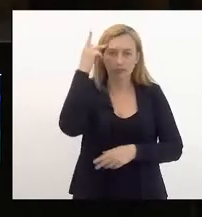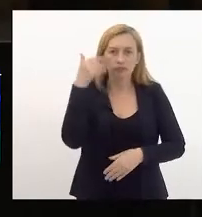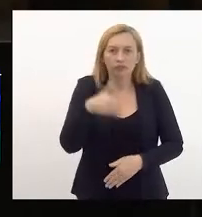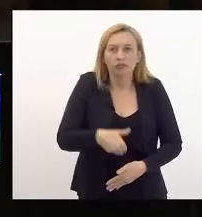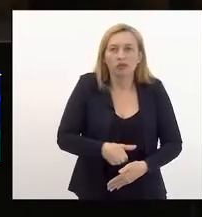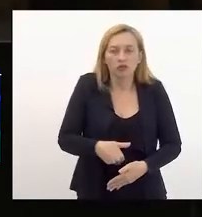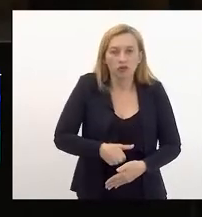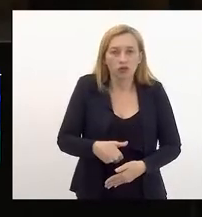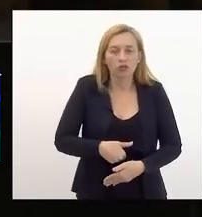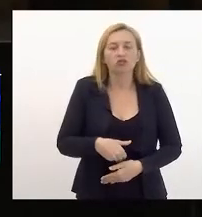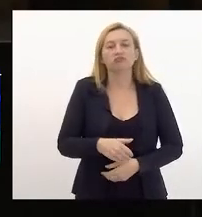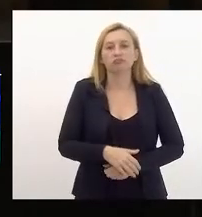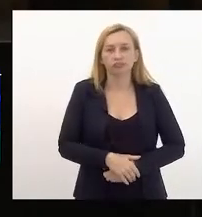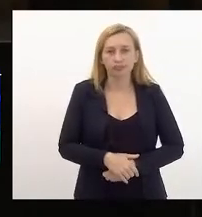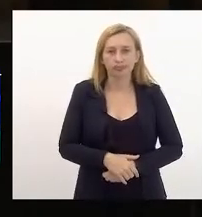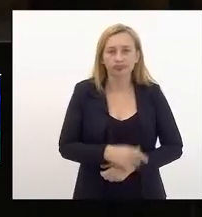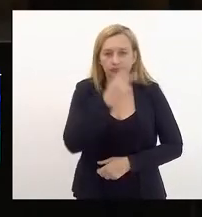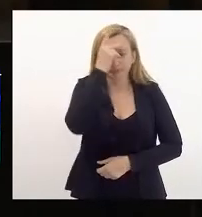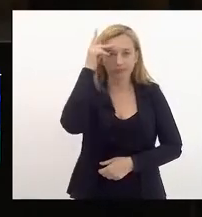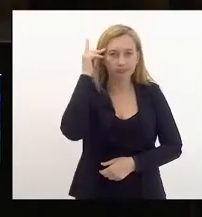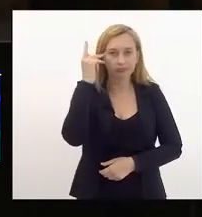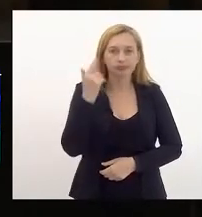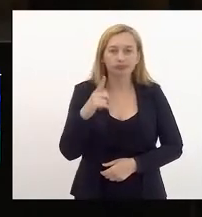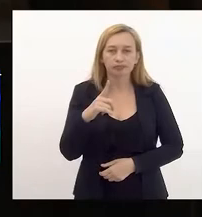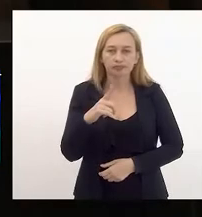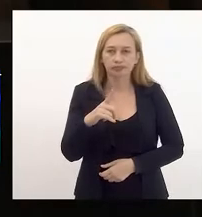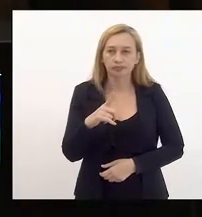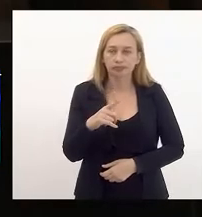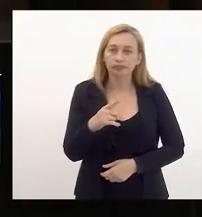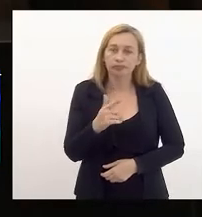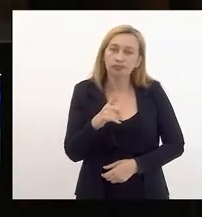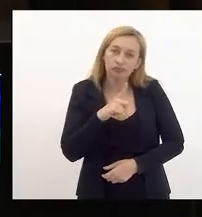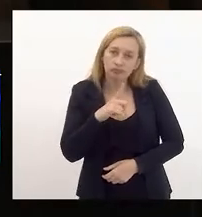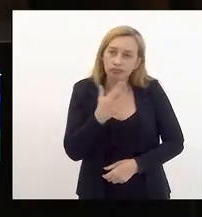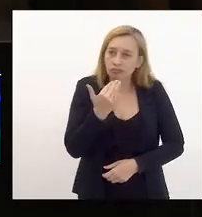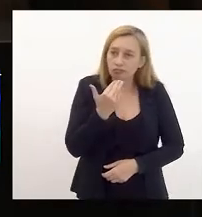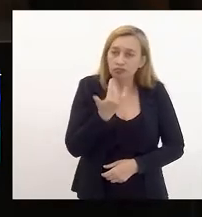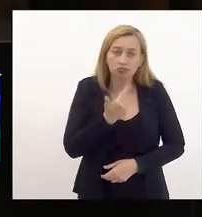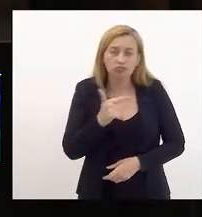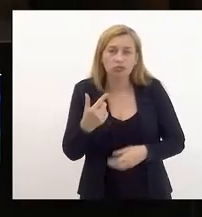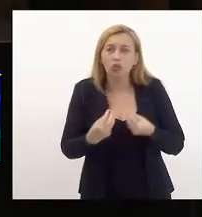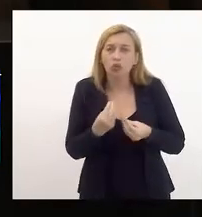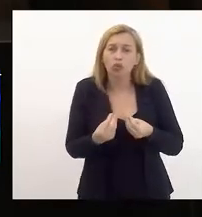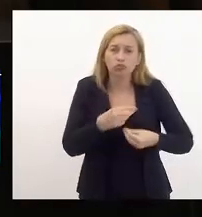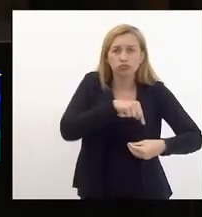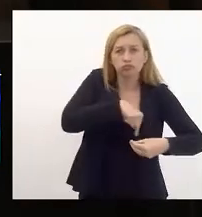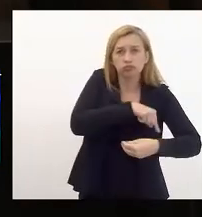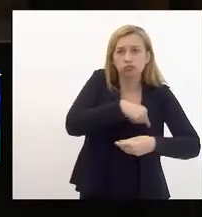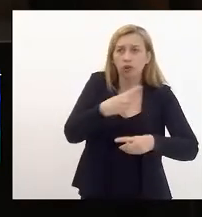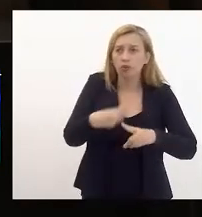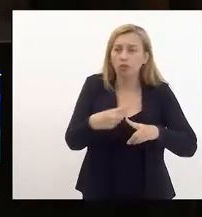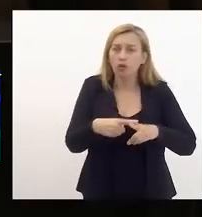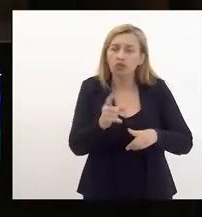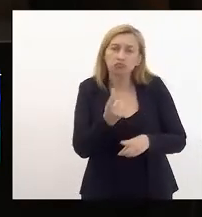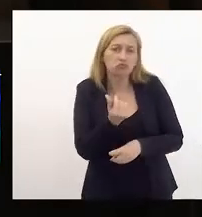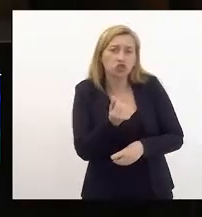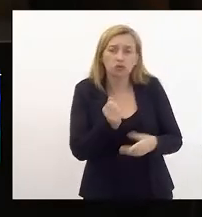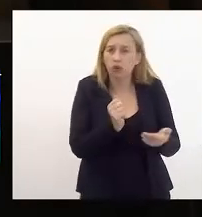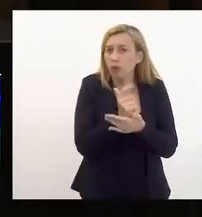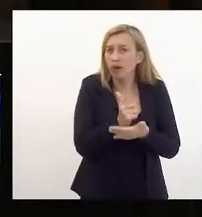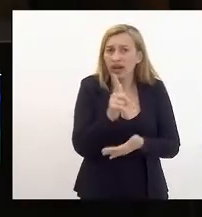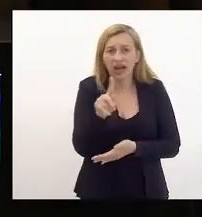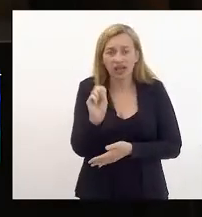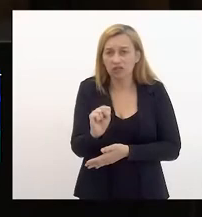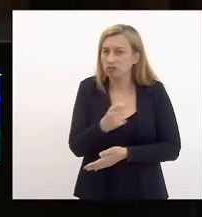fome as pessoas que tem o mínimo para comer não tem como cozinhar porque elas não tem dinheiro para comprar o